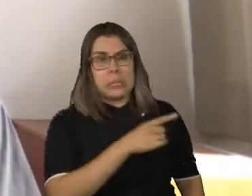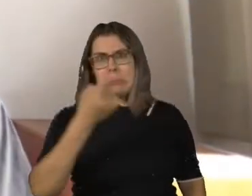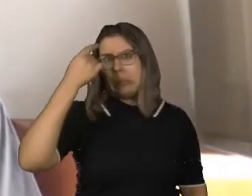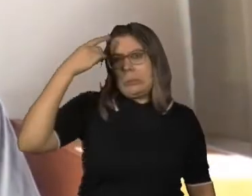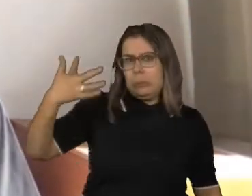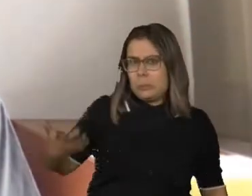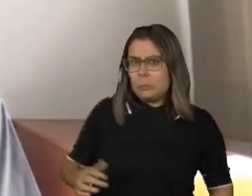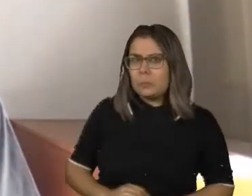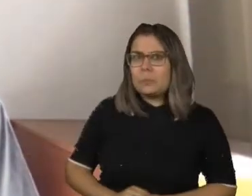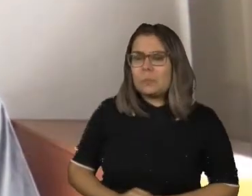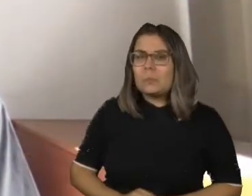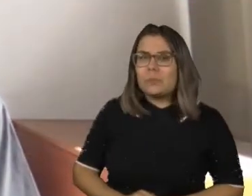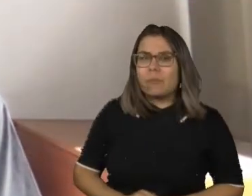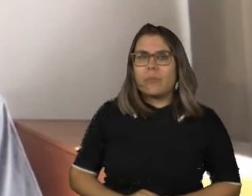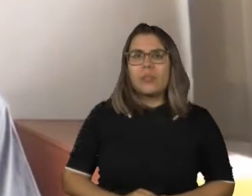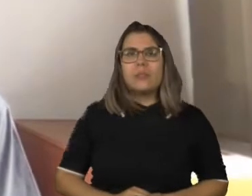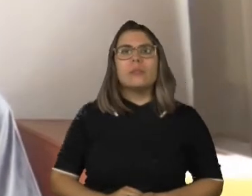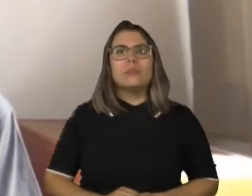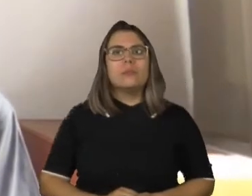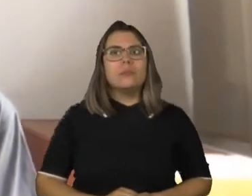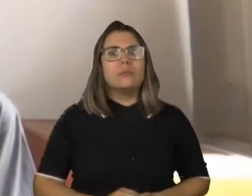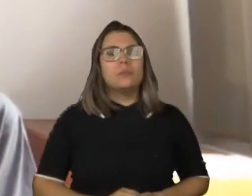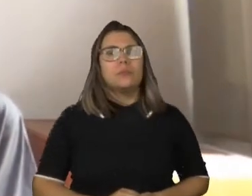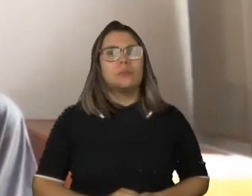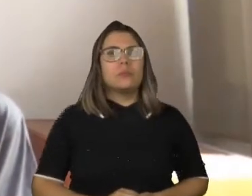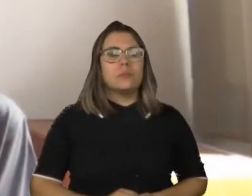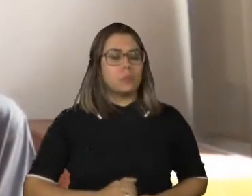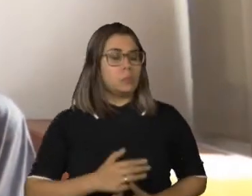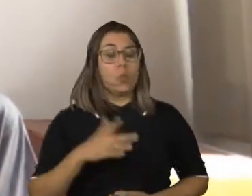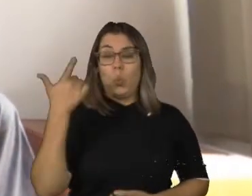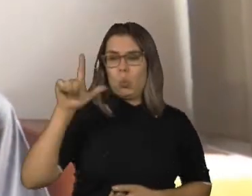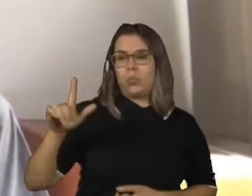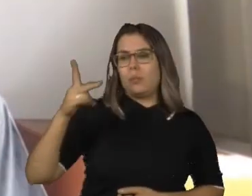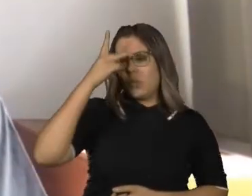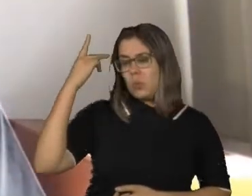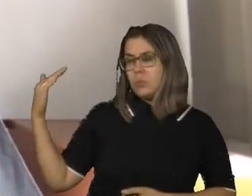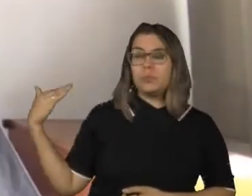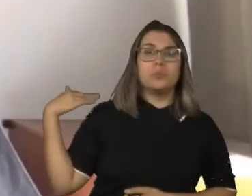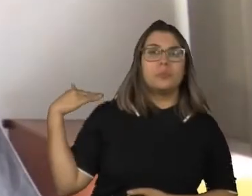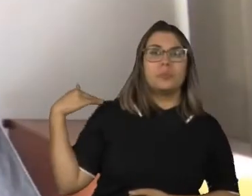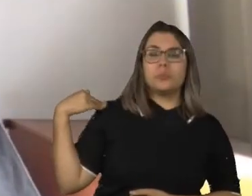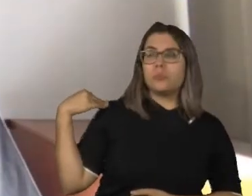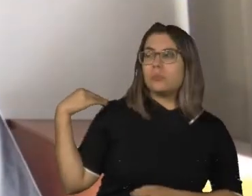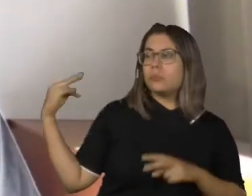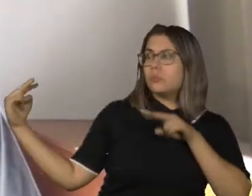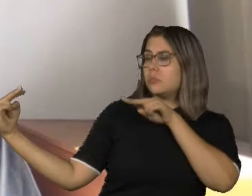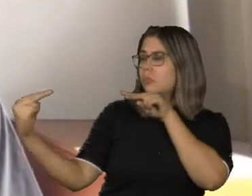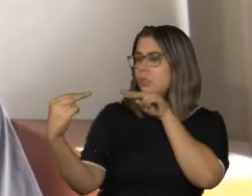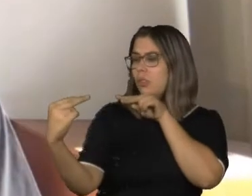certa vez, uma pessoa chegou perto de mim, colocou a mão no meu ombro e disse, você é uma